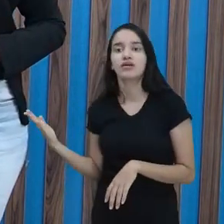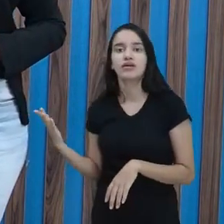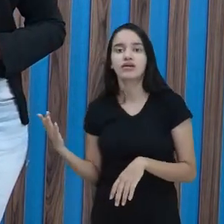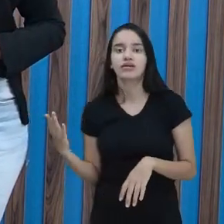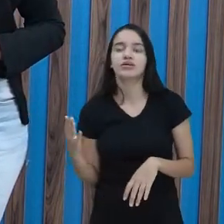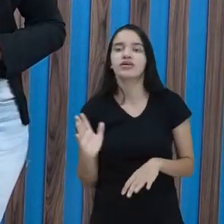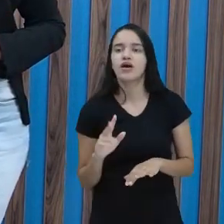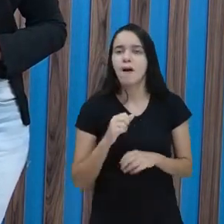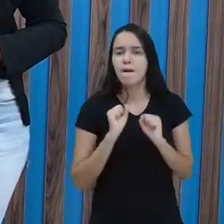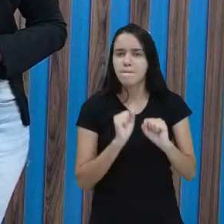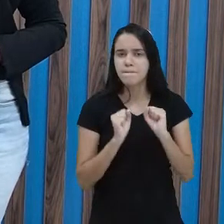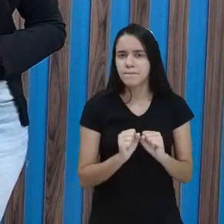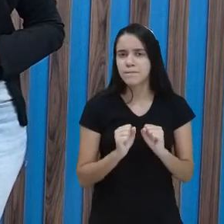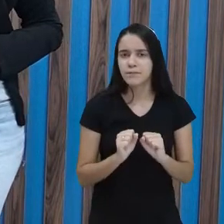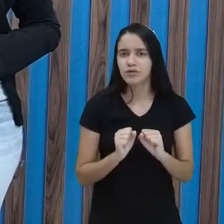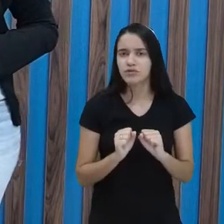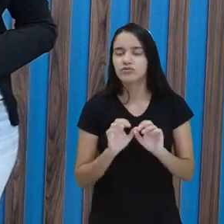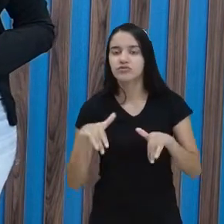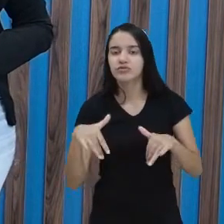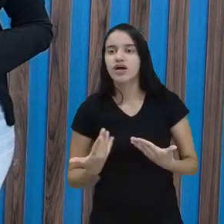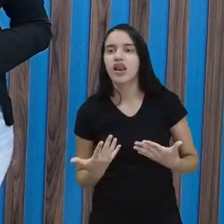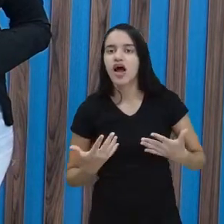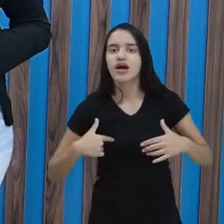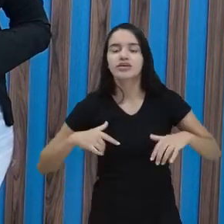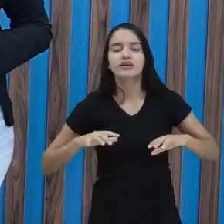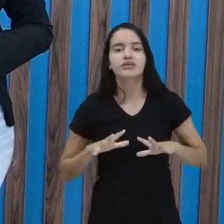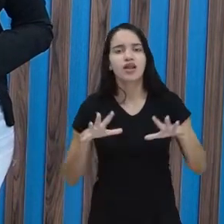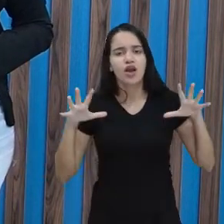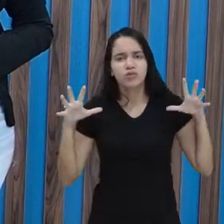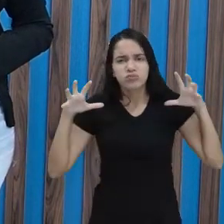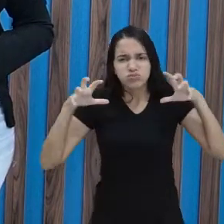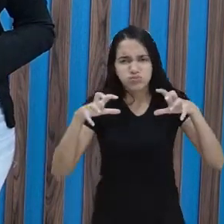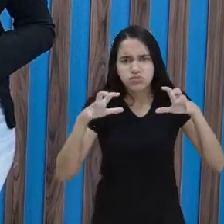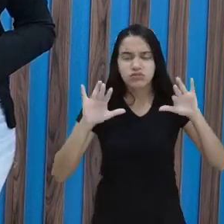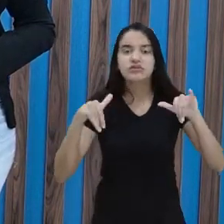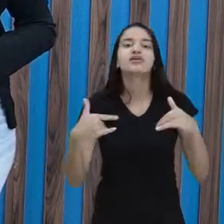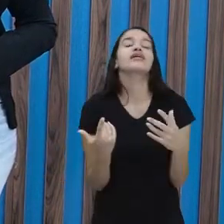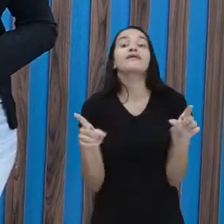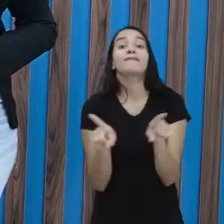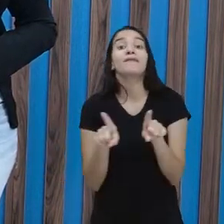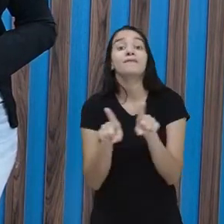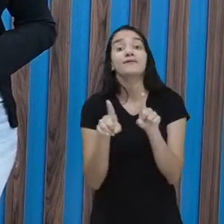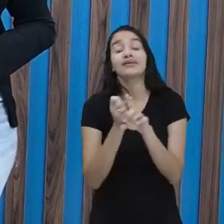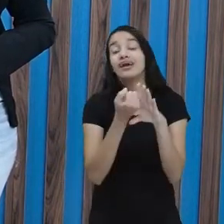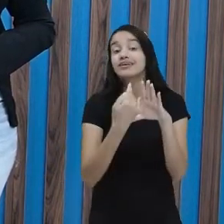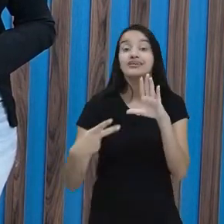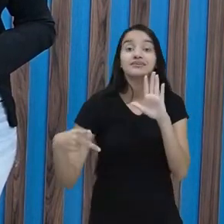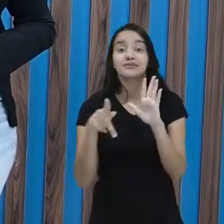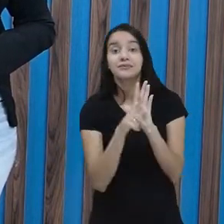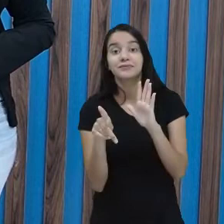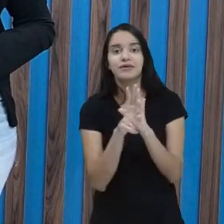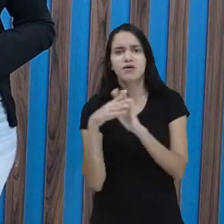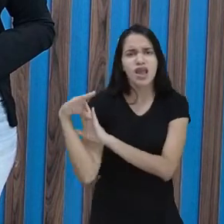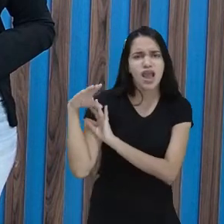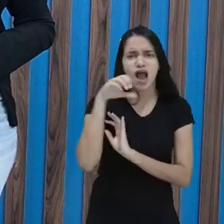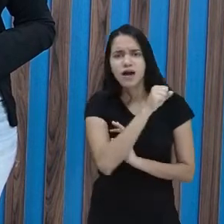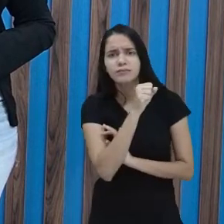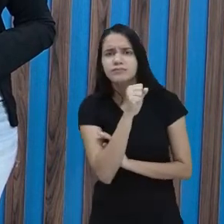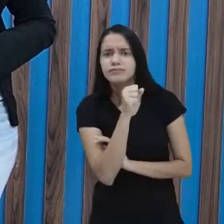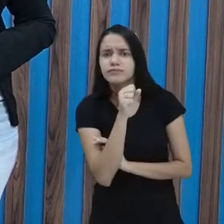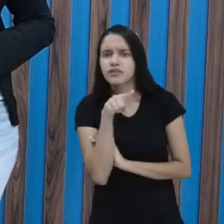leão. Posso dizer que ele é valente? Sim. Feroz. Também são características do leão. E rápido?